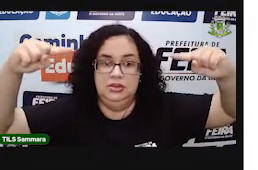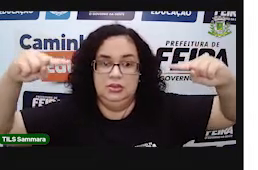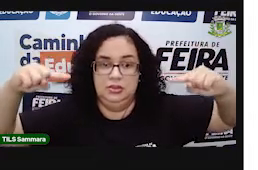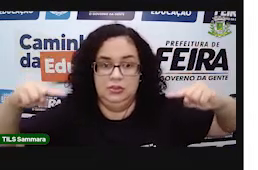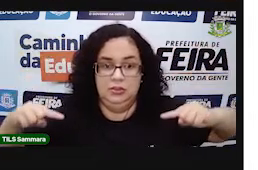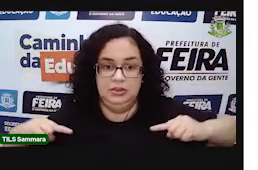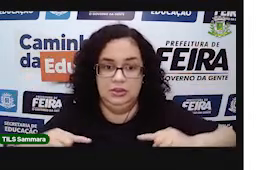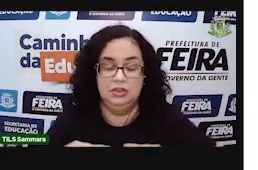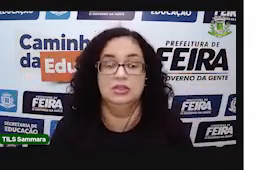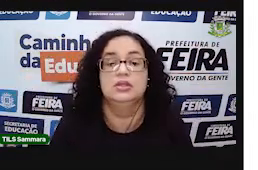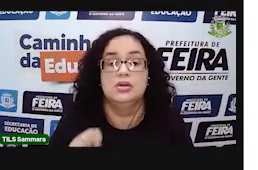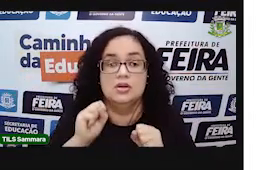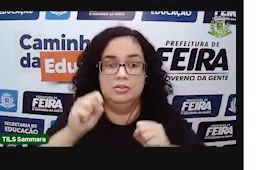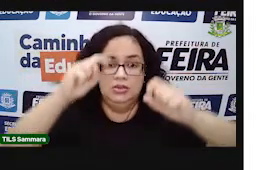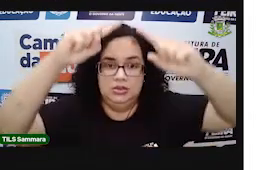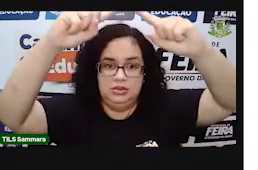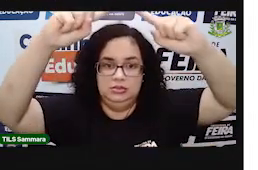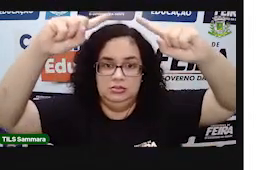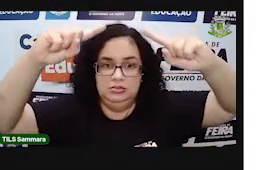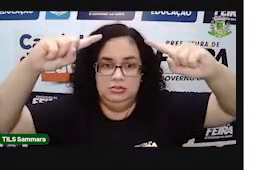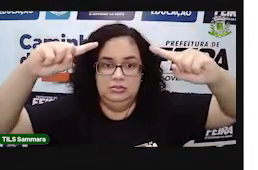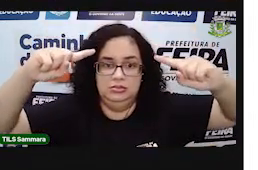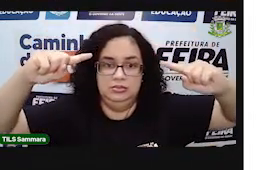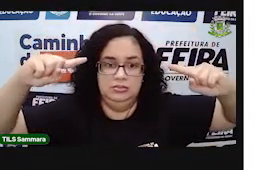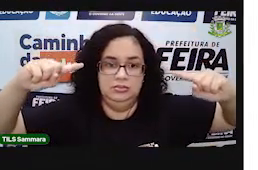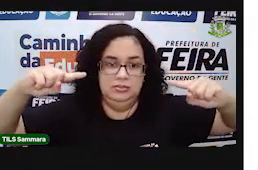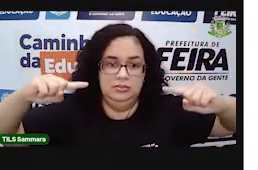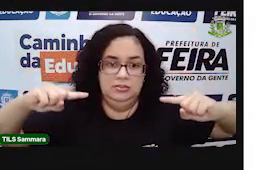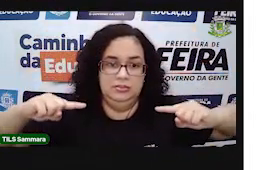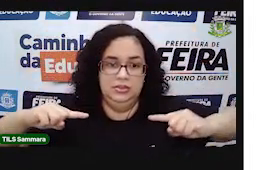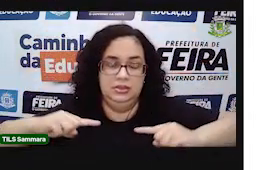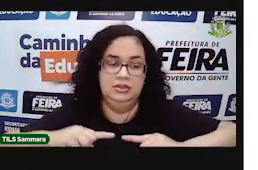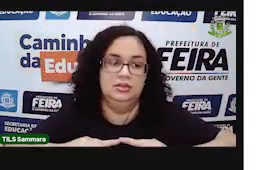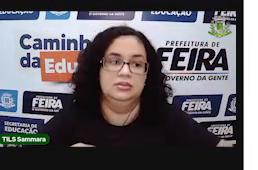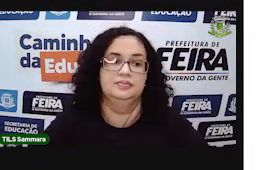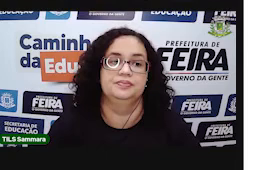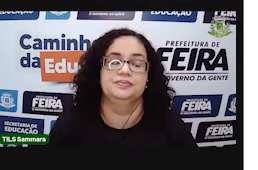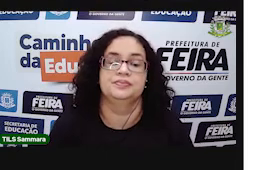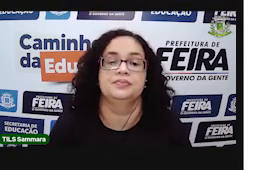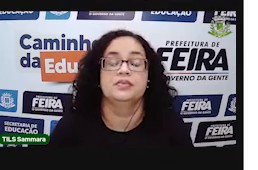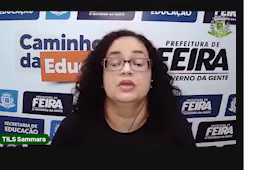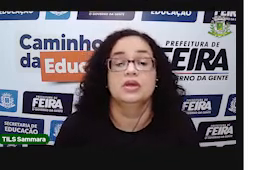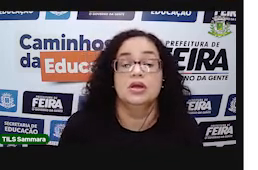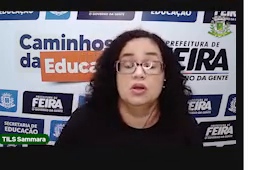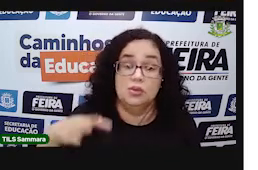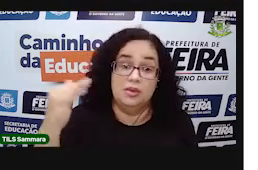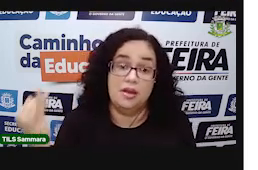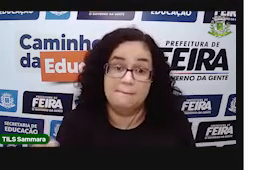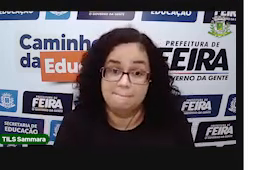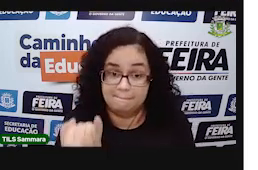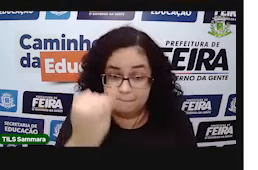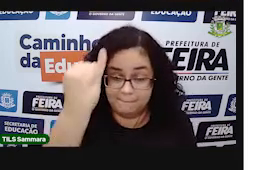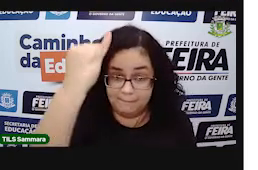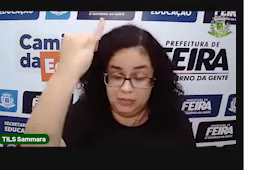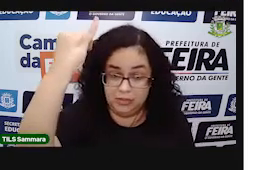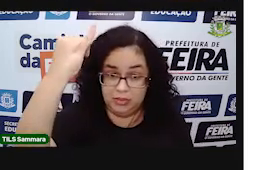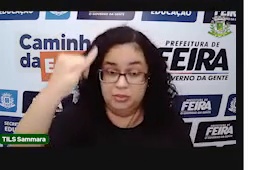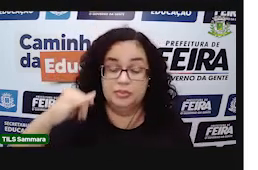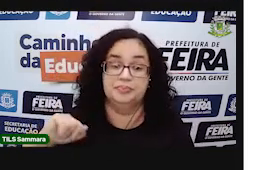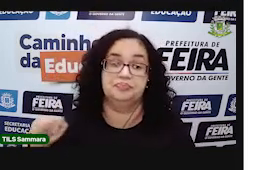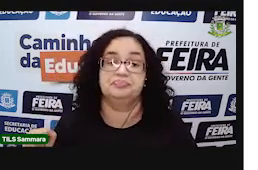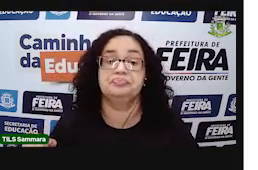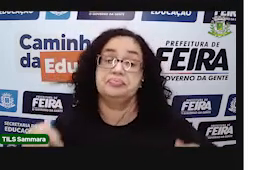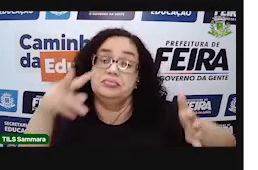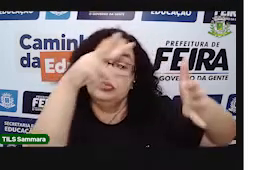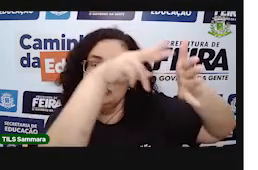podem ser pentágonos, podem ser hexágonos, e por aí vai. A única coisa